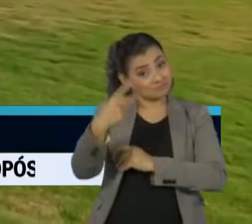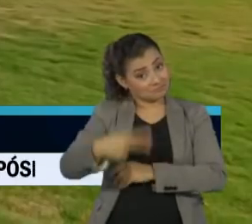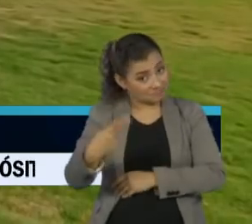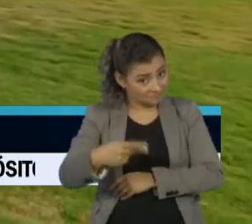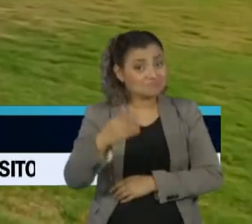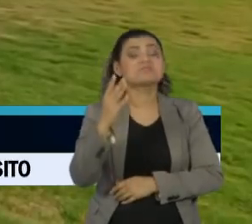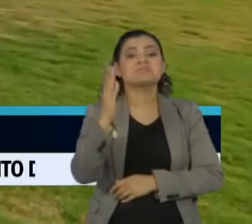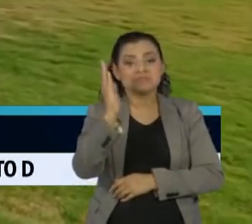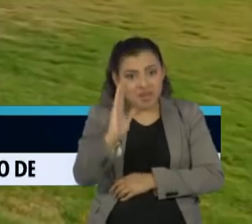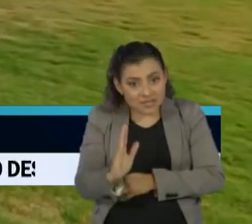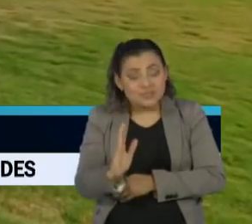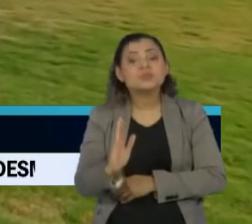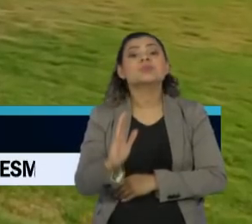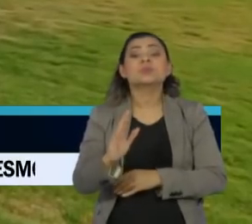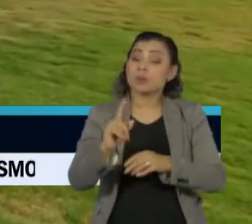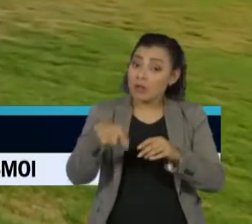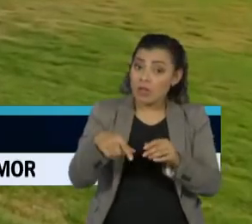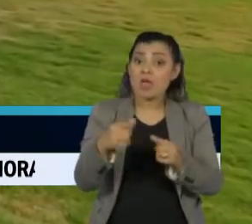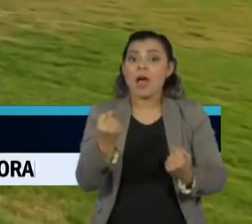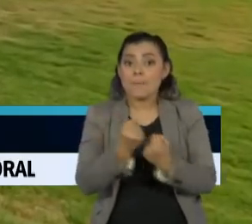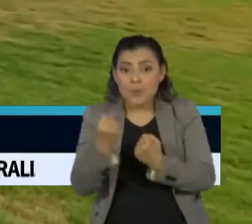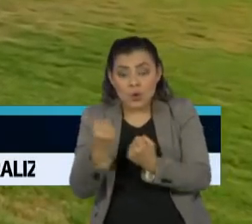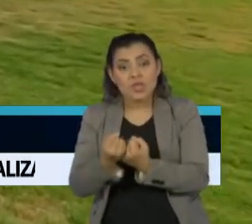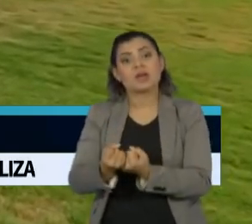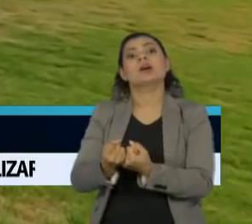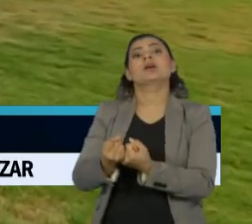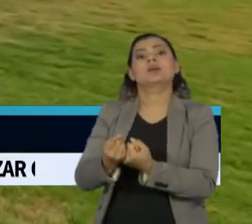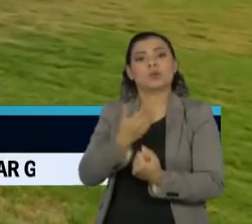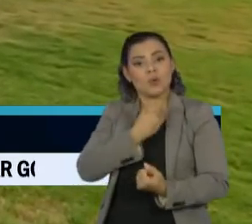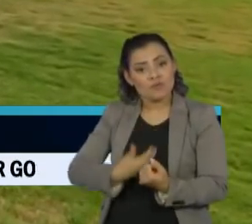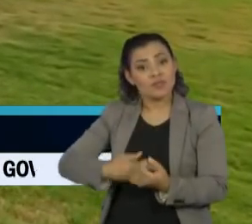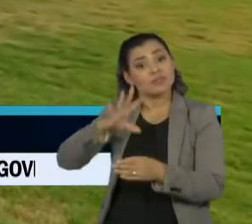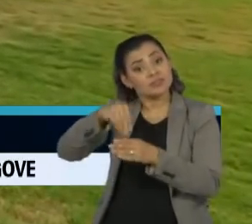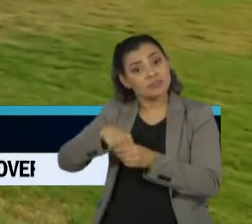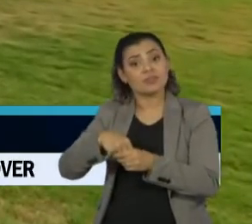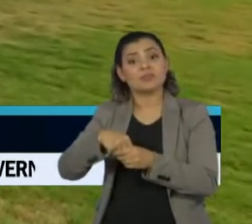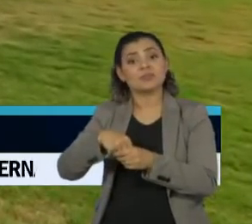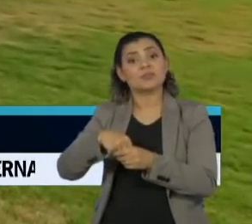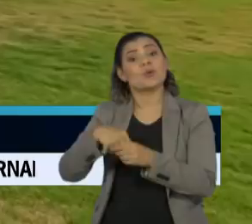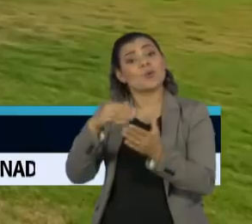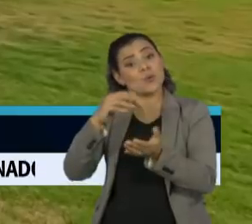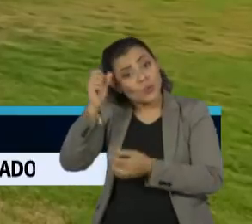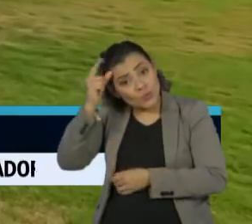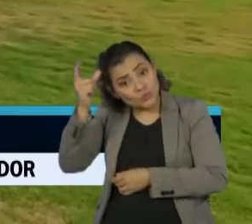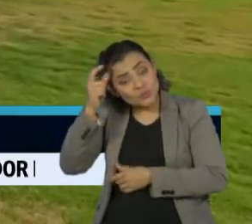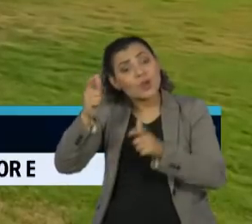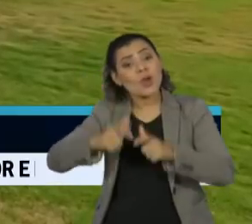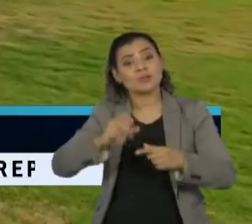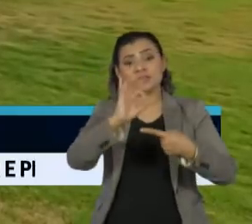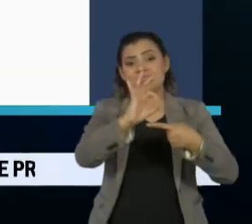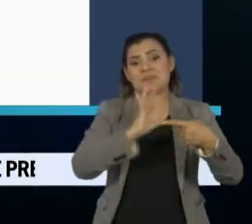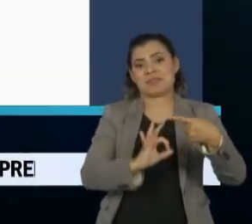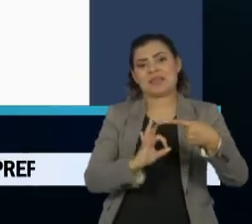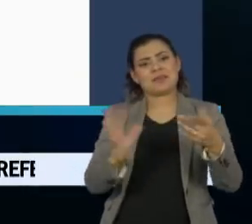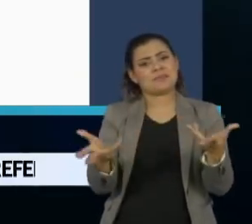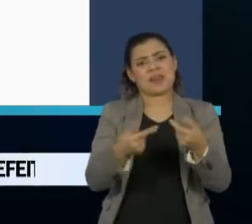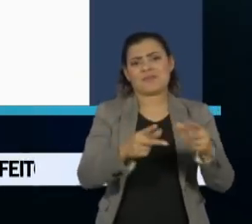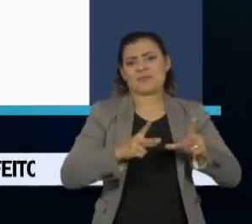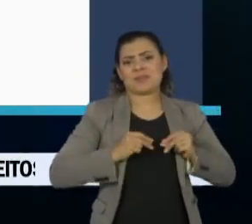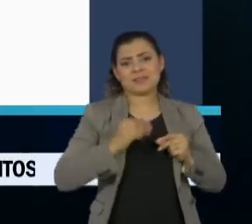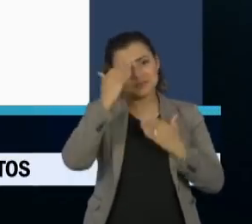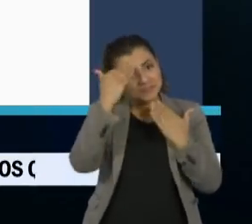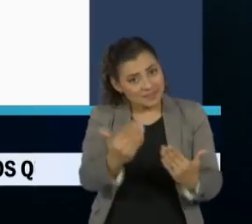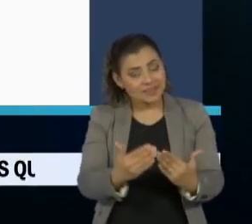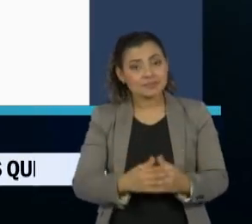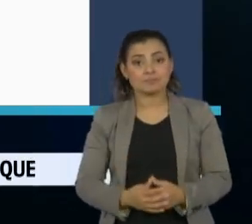secretariando o governo dentro da cultura na Cinemateca. Pode ter um presente melhor que esse. Uma hora